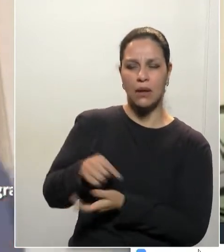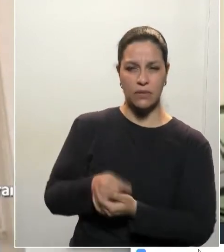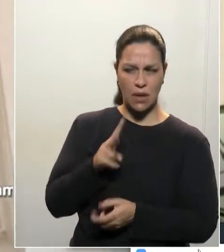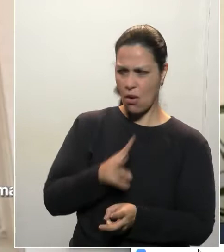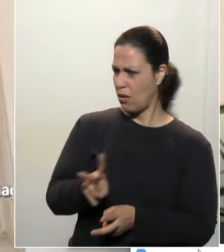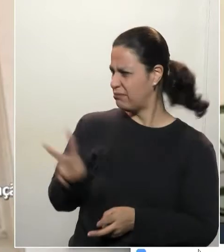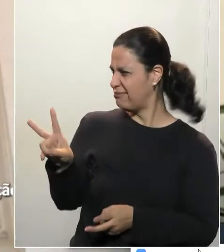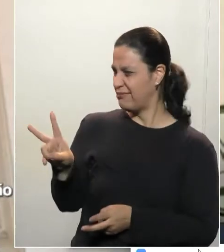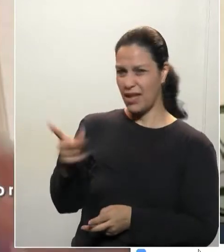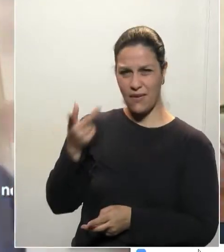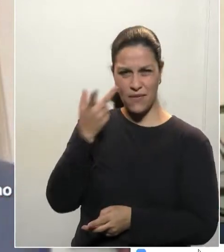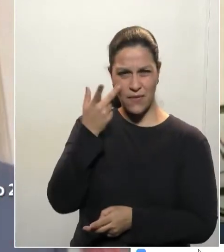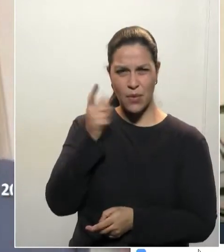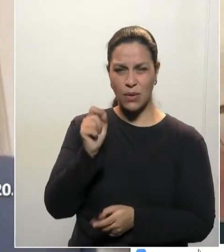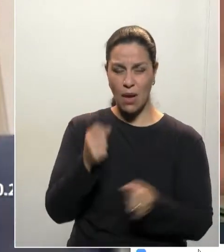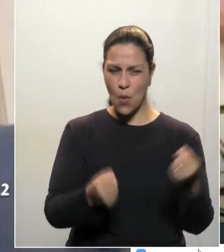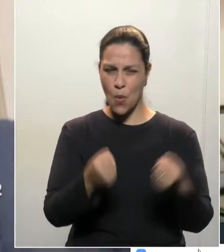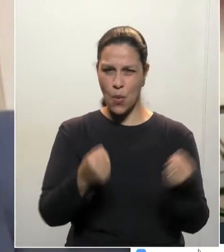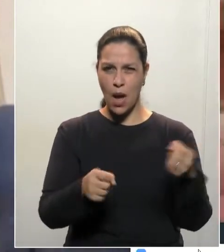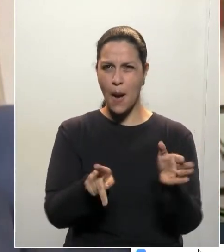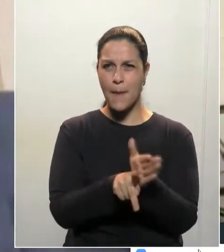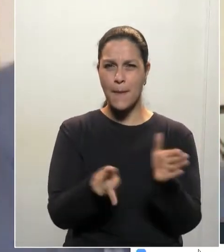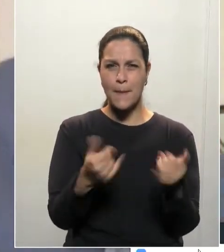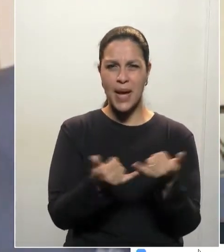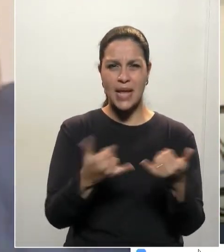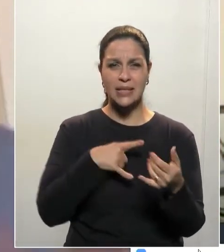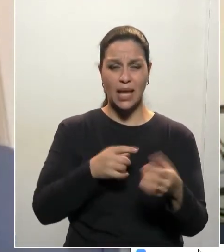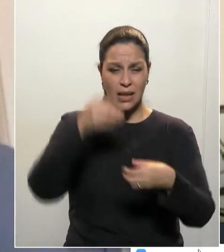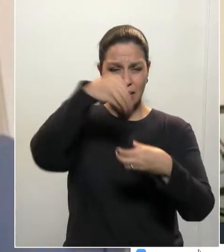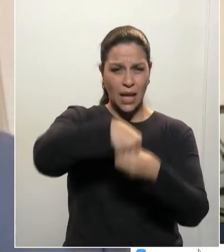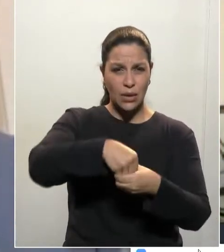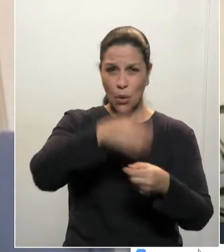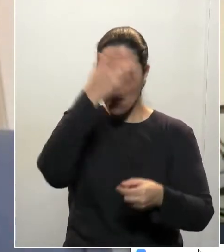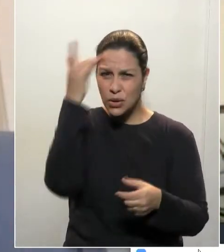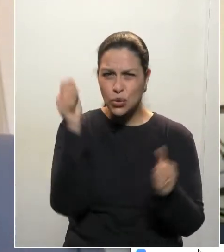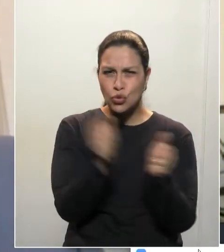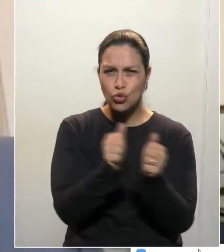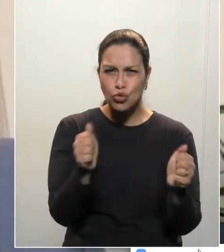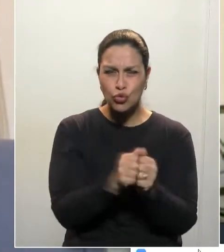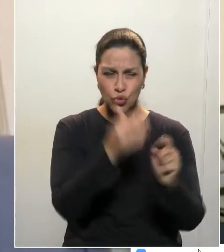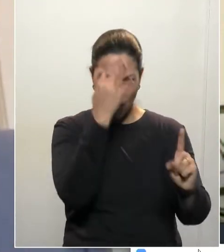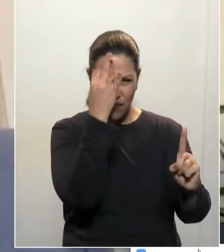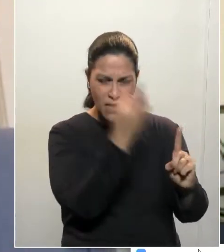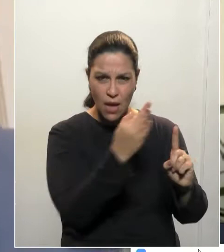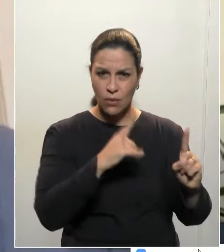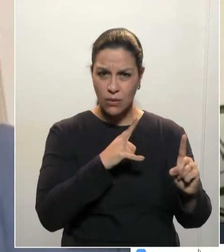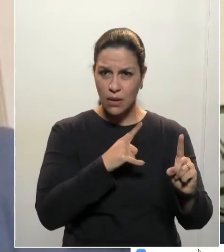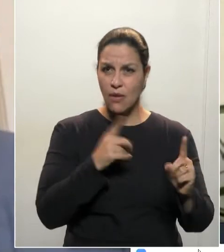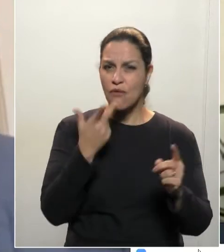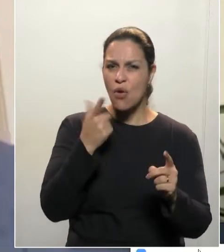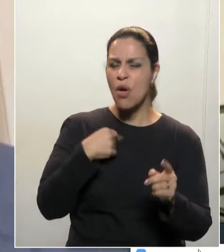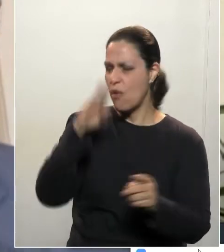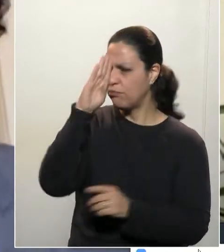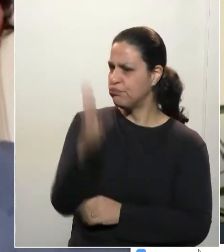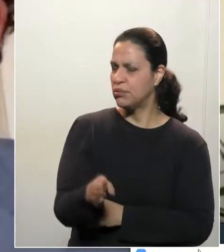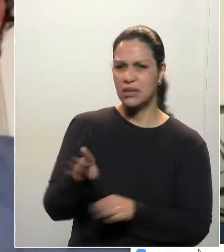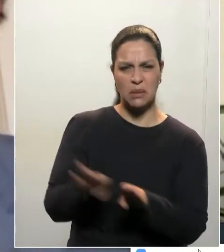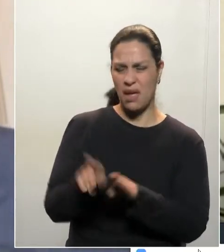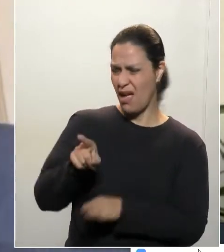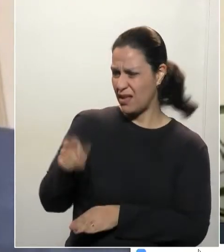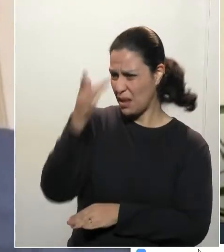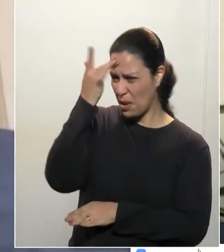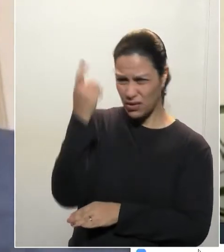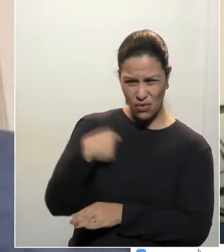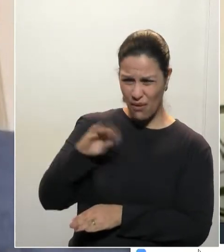você olha pra trás e vê que o seu veículo está cheio de leais. Aí você fala pra tua turma, vou passar direto. Esse cara